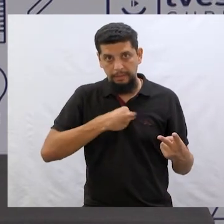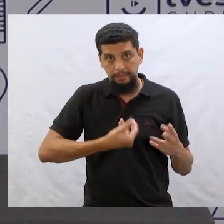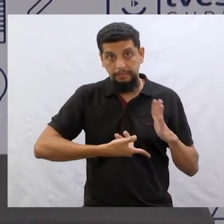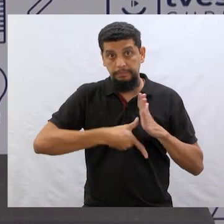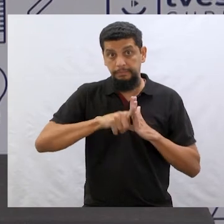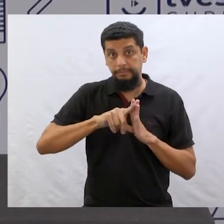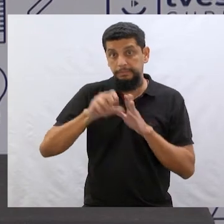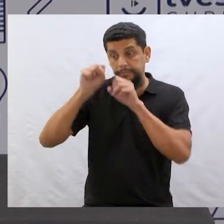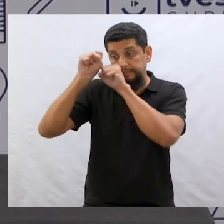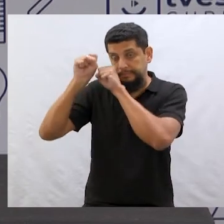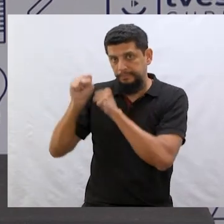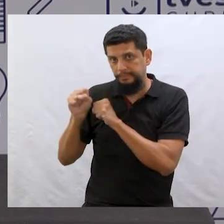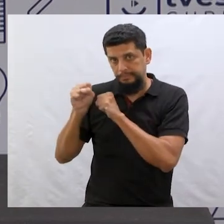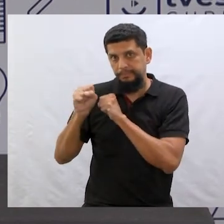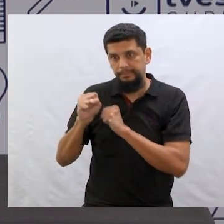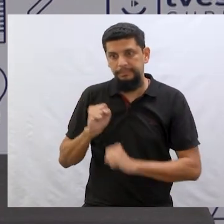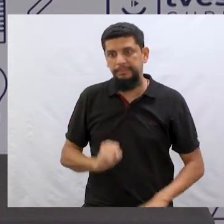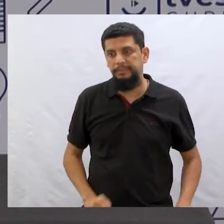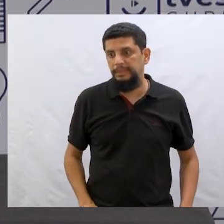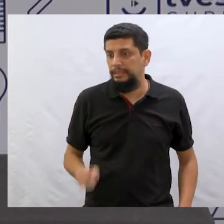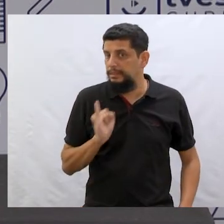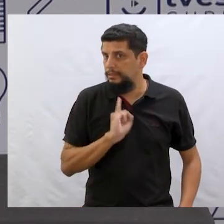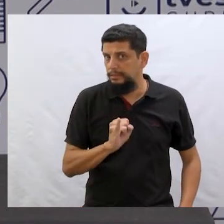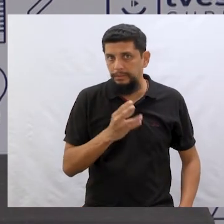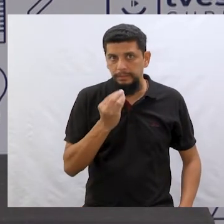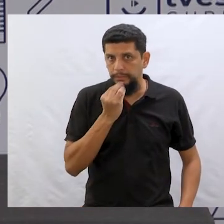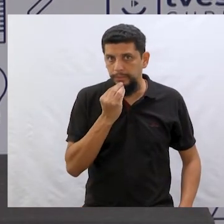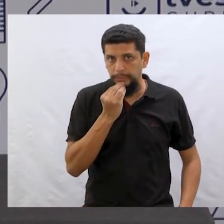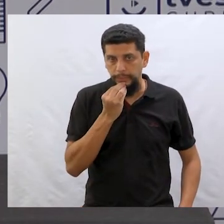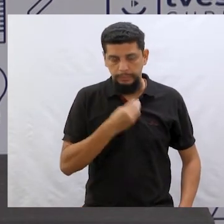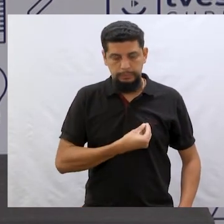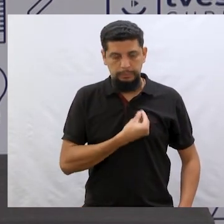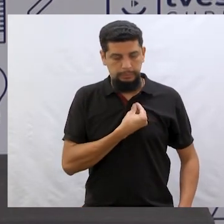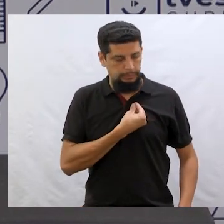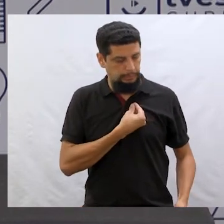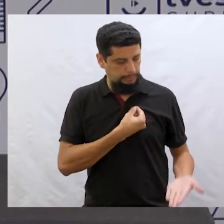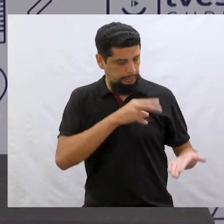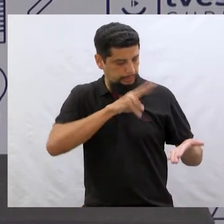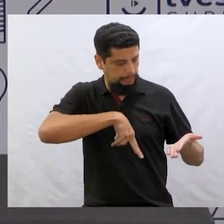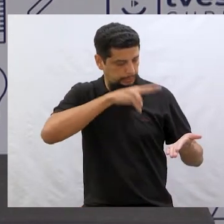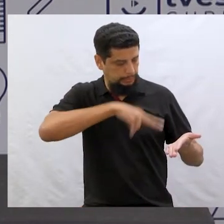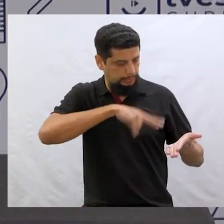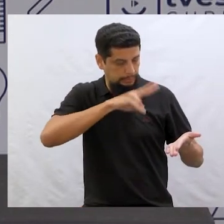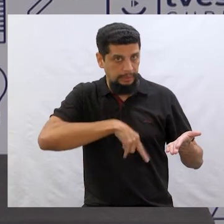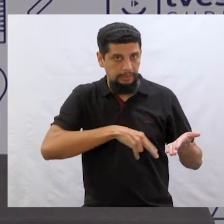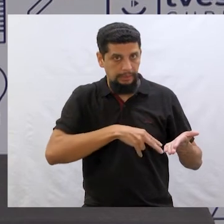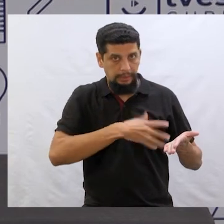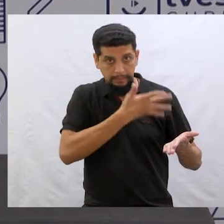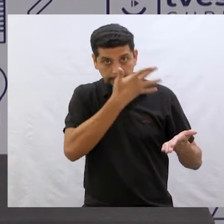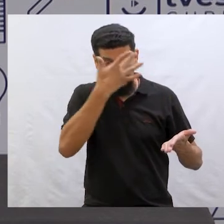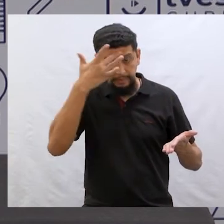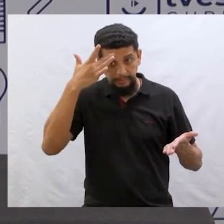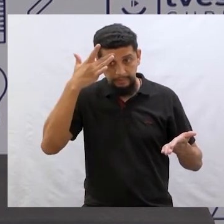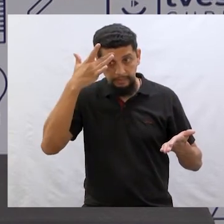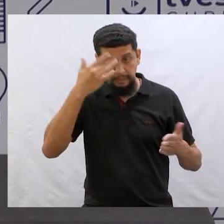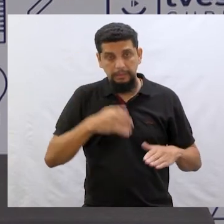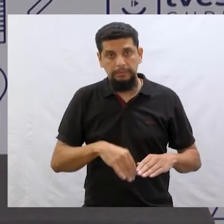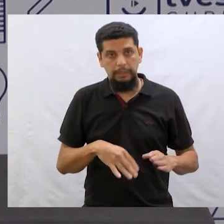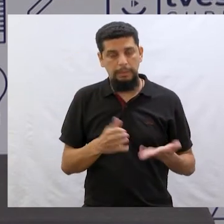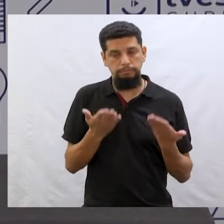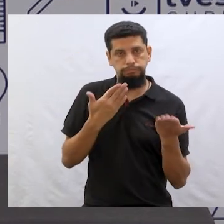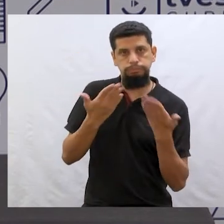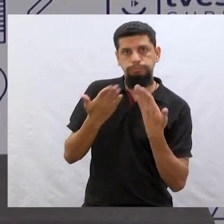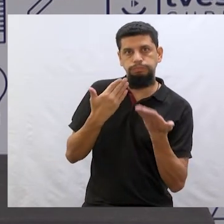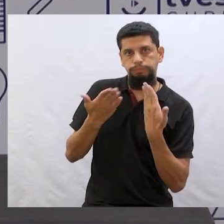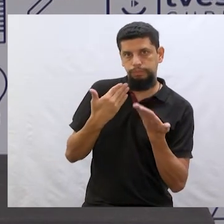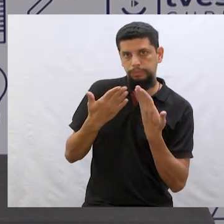antes de dormir. Então, também, se a gente não tem a oportunidade de sempre estar lendo para as pessoas da nossa casa, ao